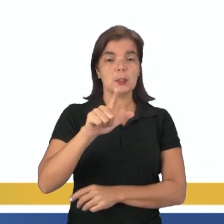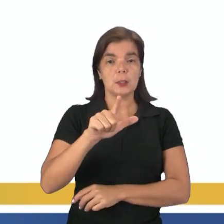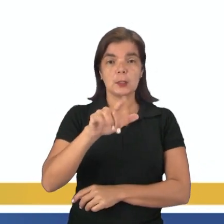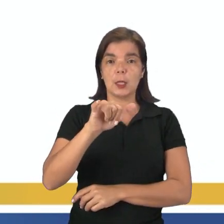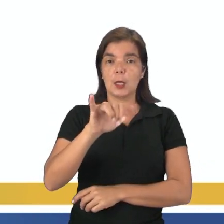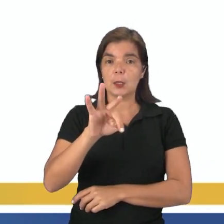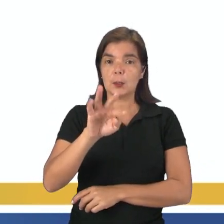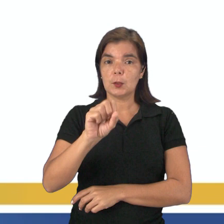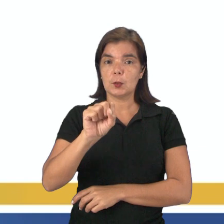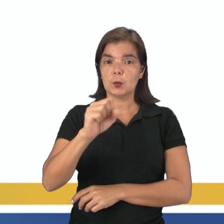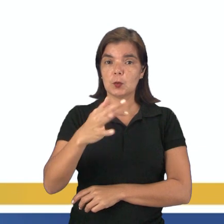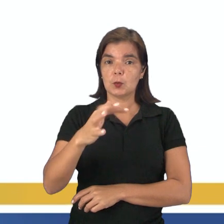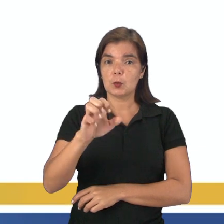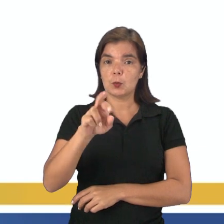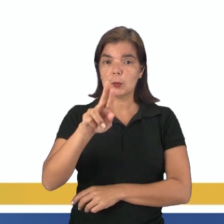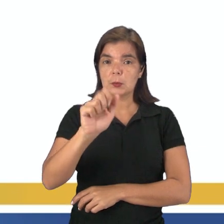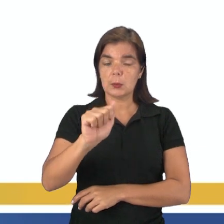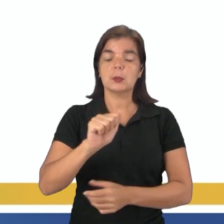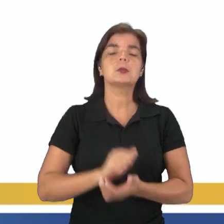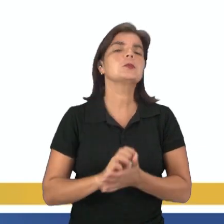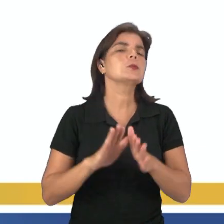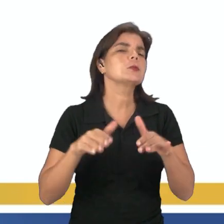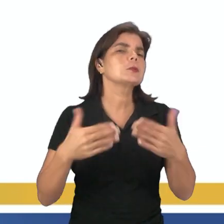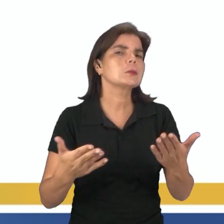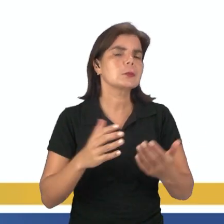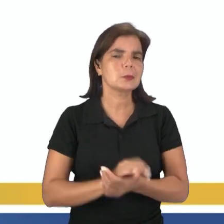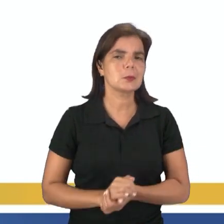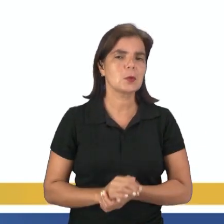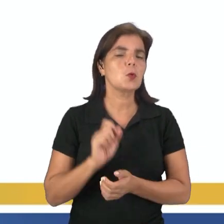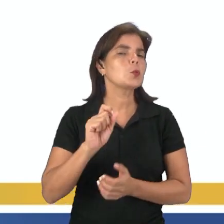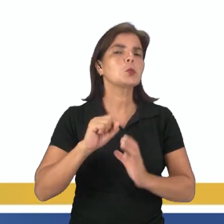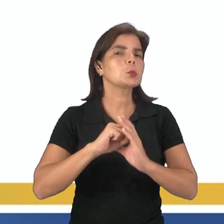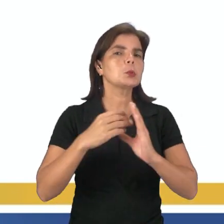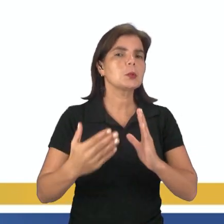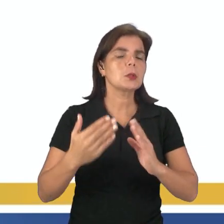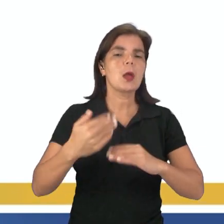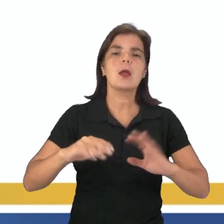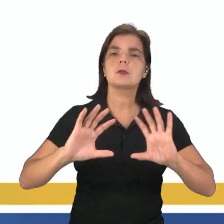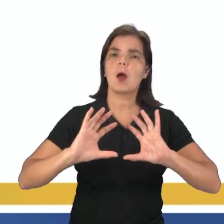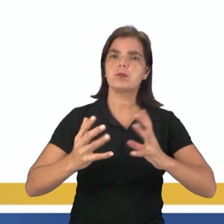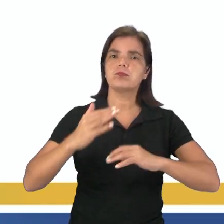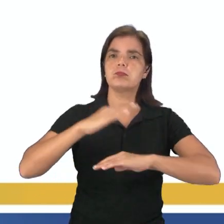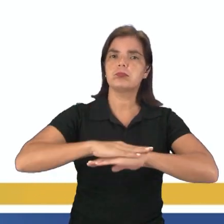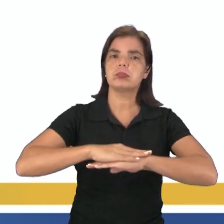características da litosfera? E aí, o que que caracteriza essa camada?